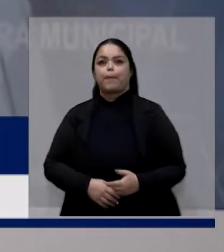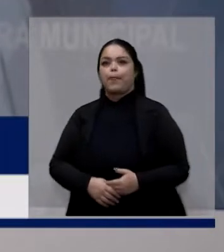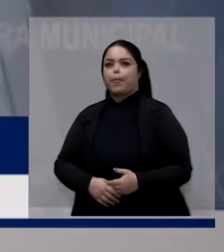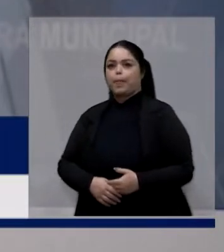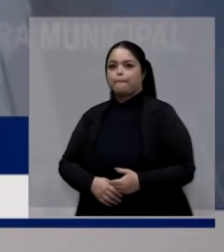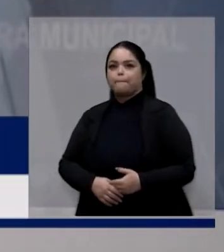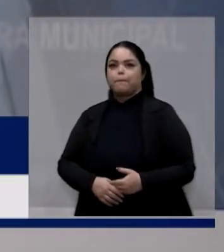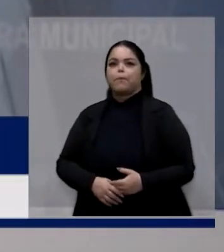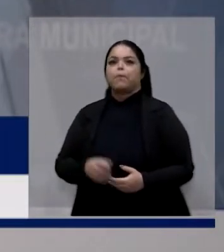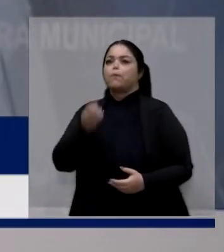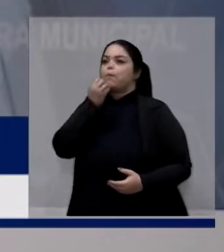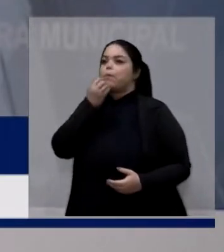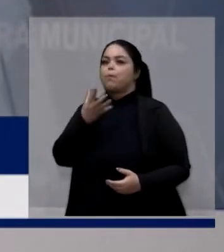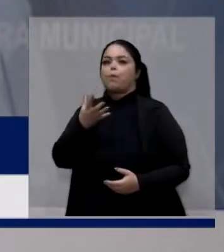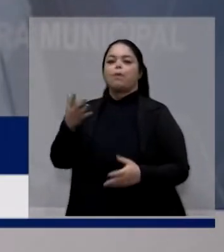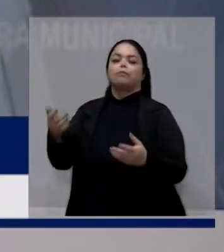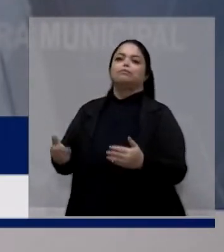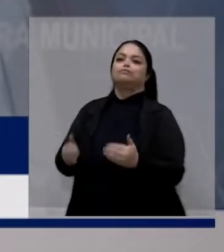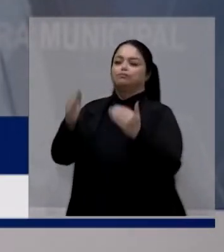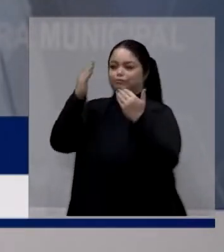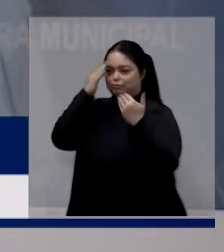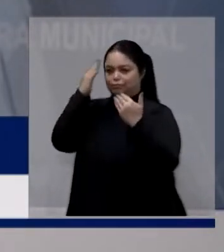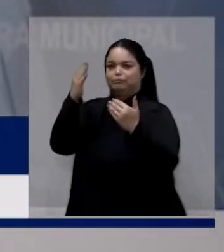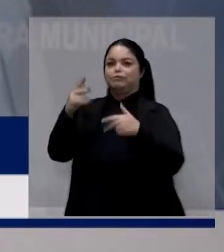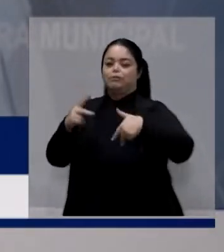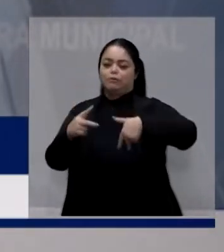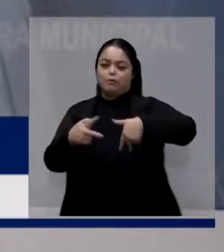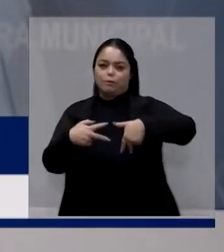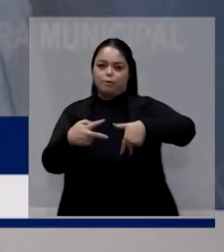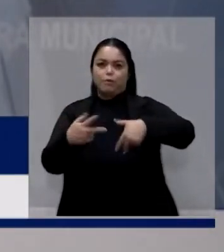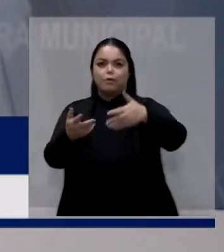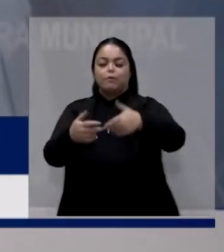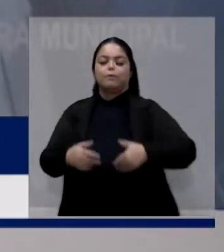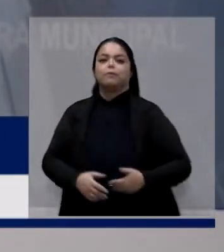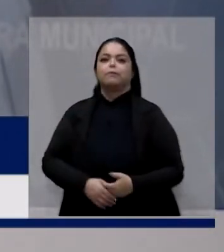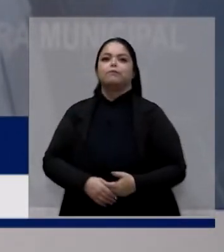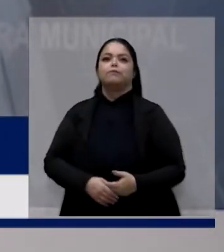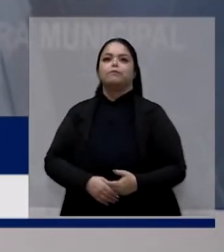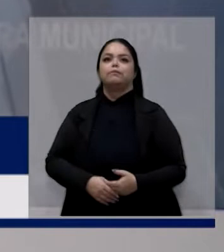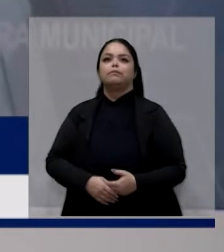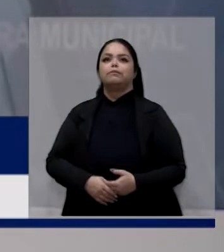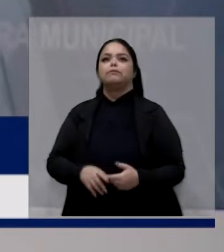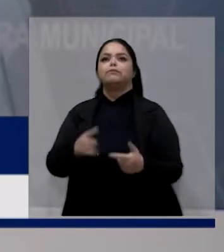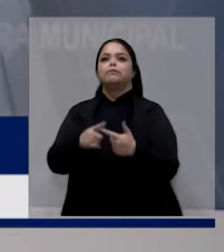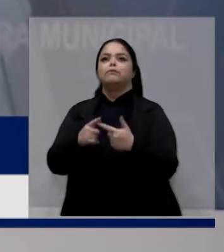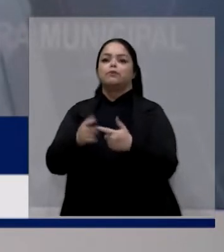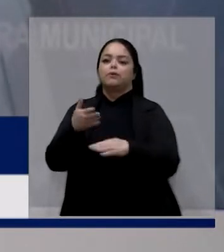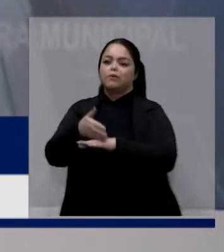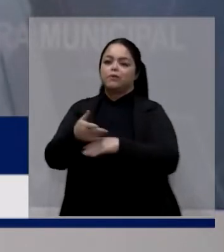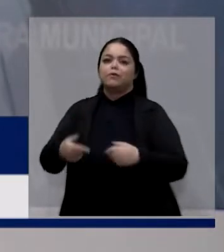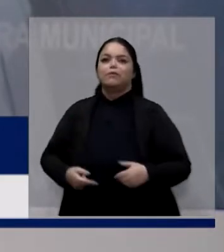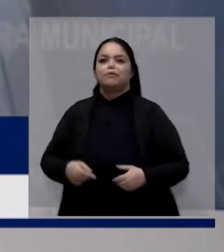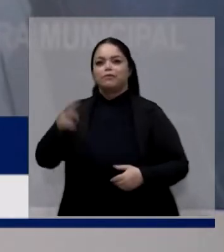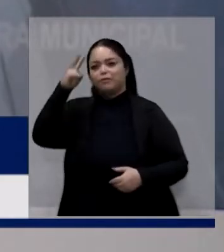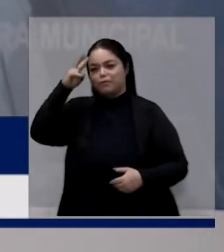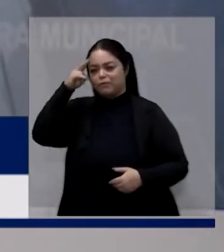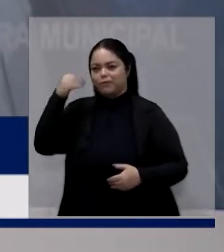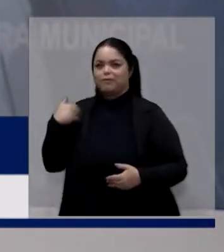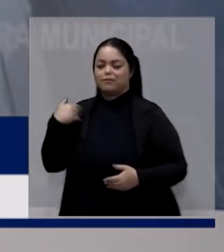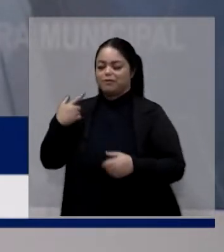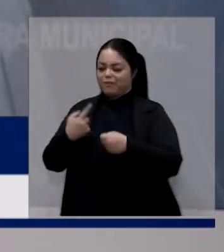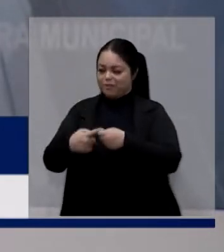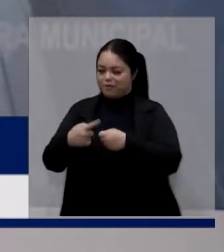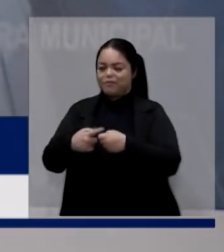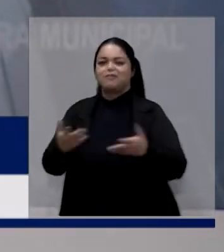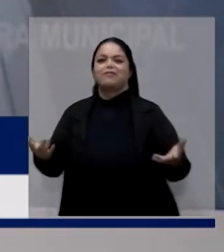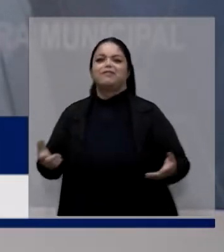como forma de gratidão de todo joseense. Entre, porque você merece para a história. Viu, dona Cláudia?